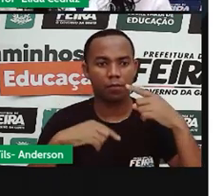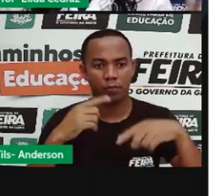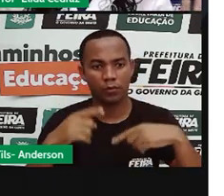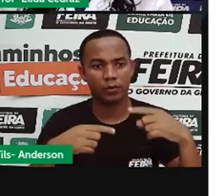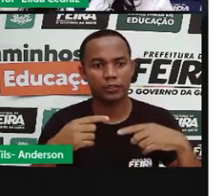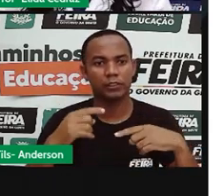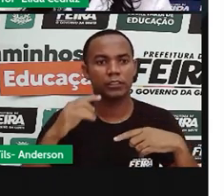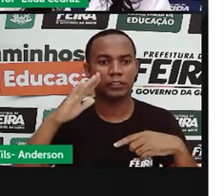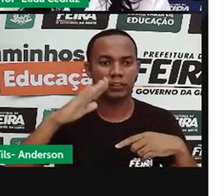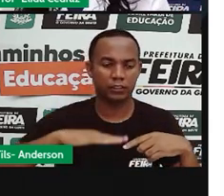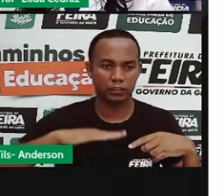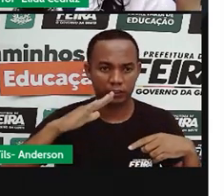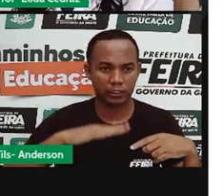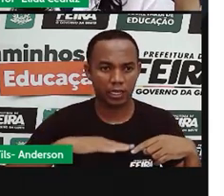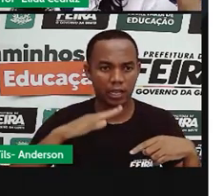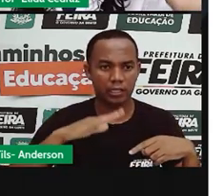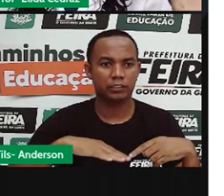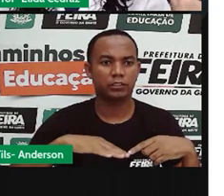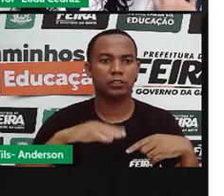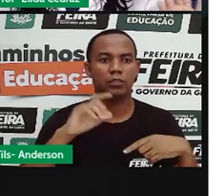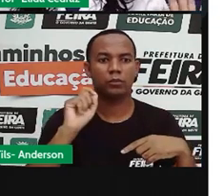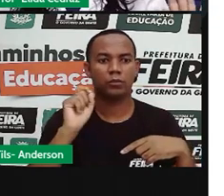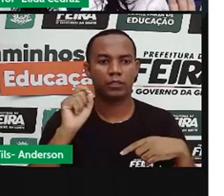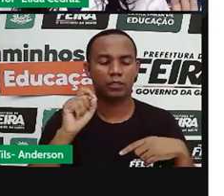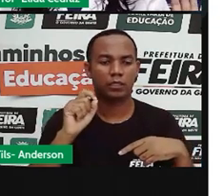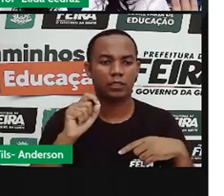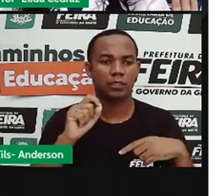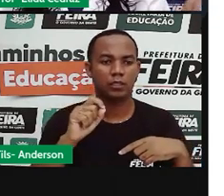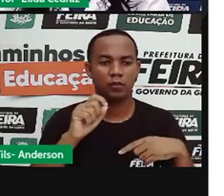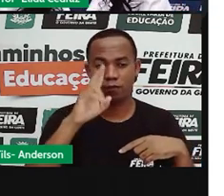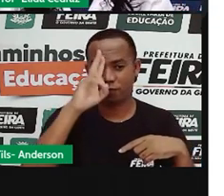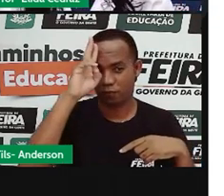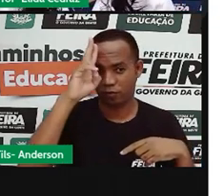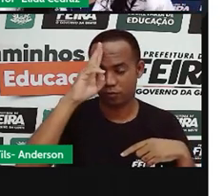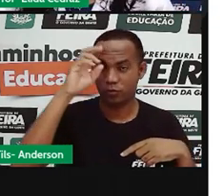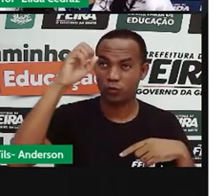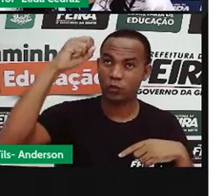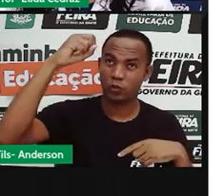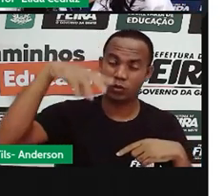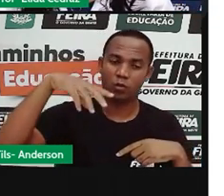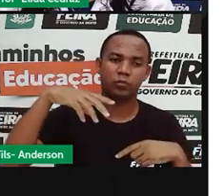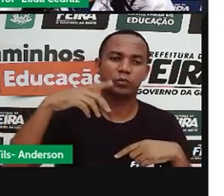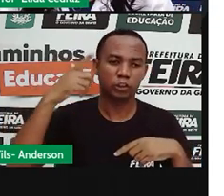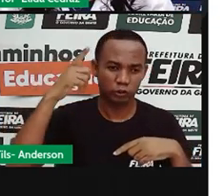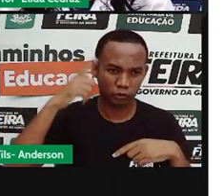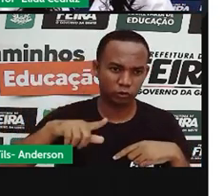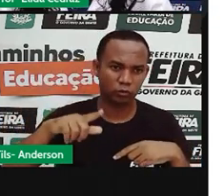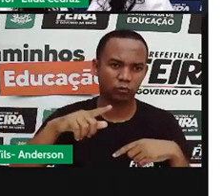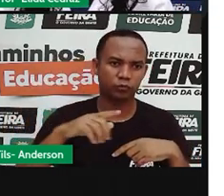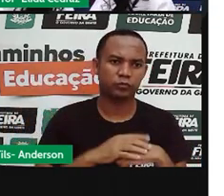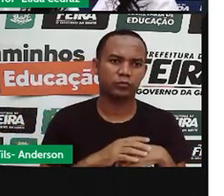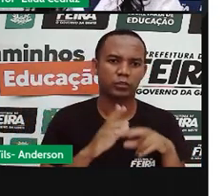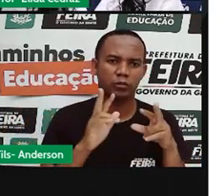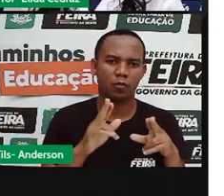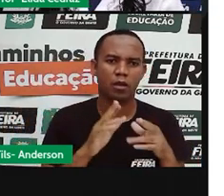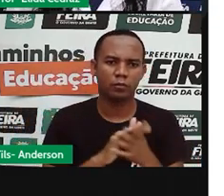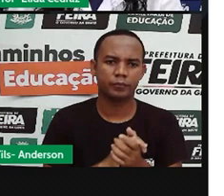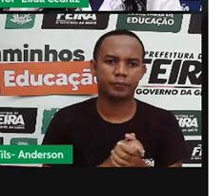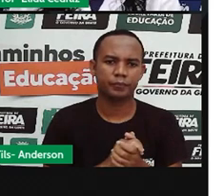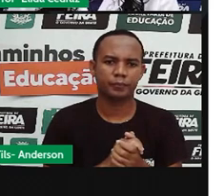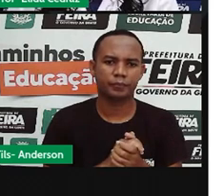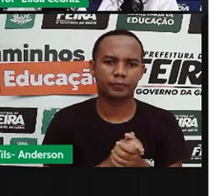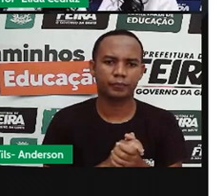de tarde, umas quatro horas, enquanto o sol ainda está um pouquinho forte no céu. Aí você vai anotar a mesma coisa. Aí você